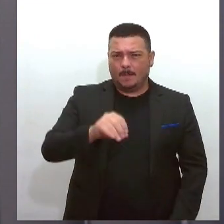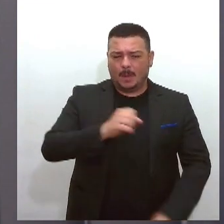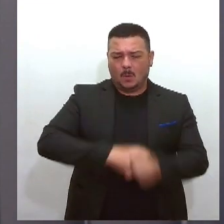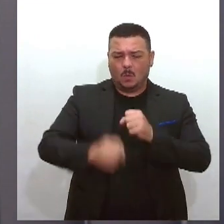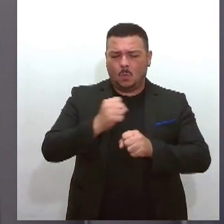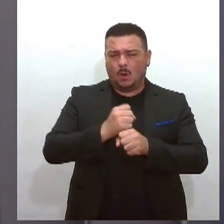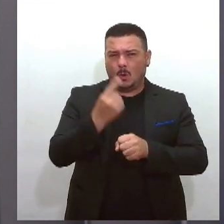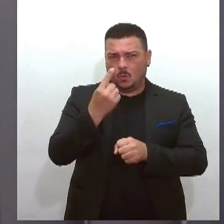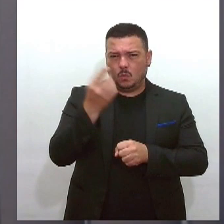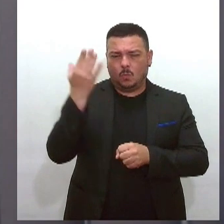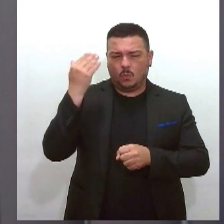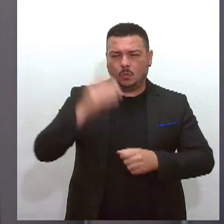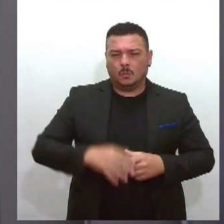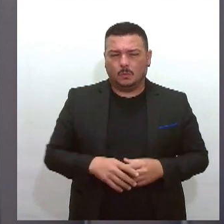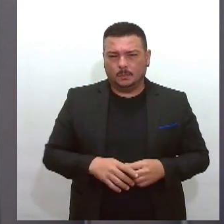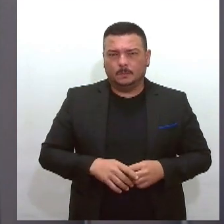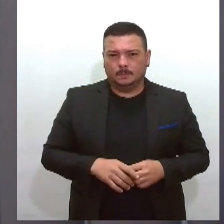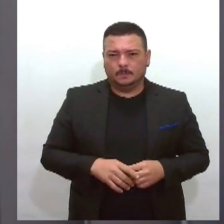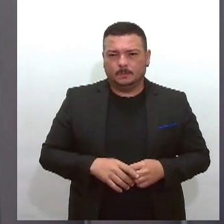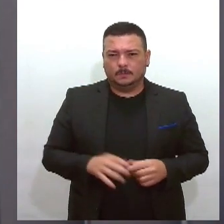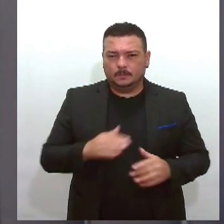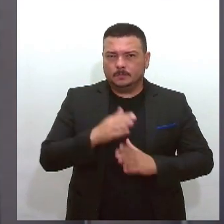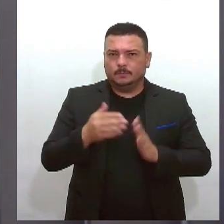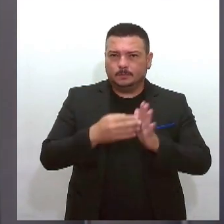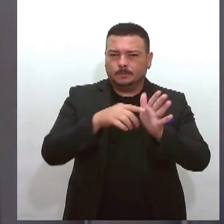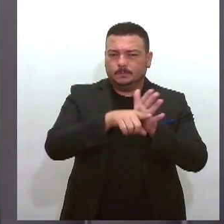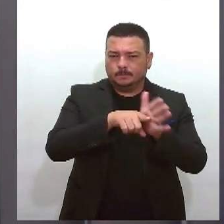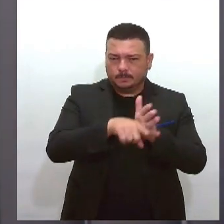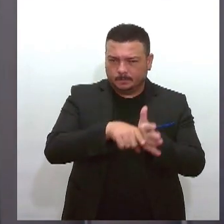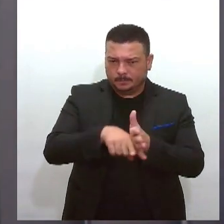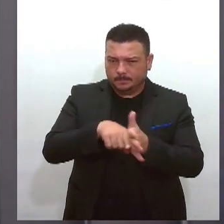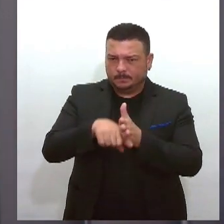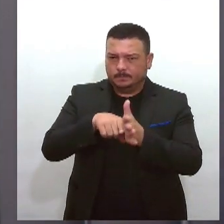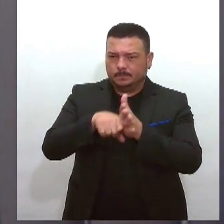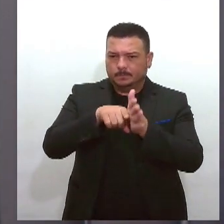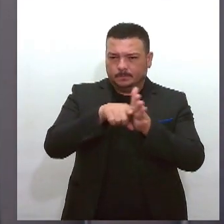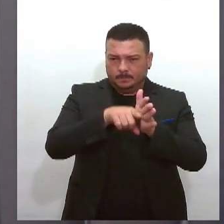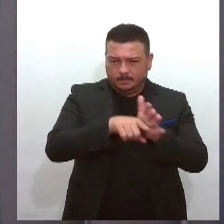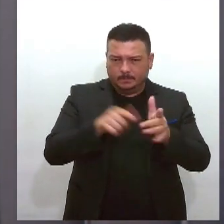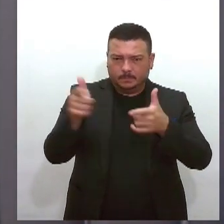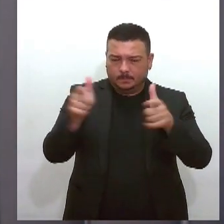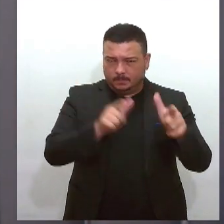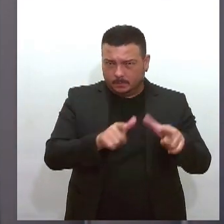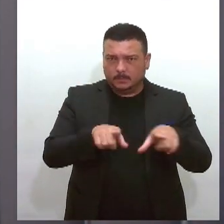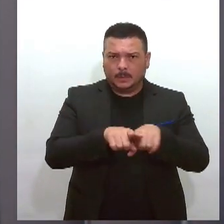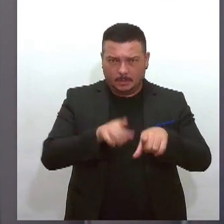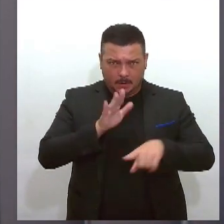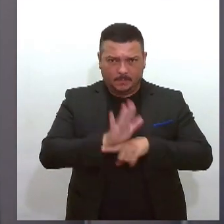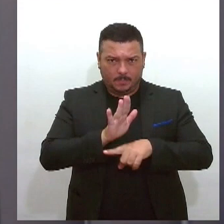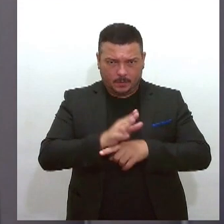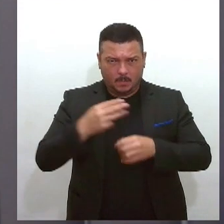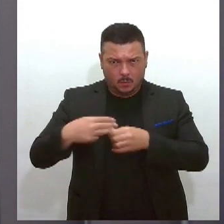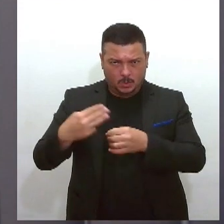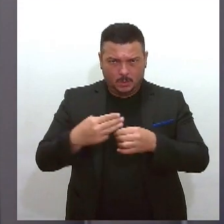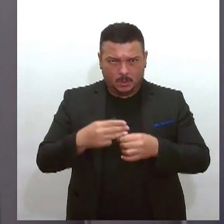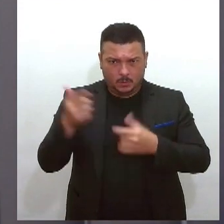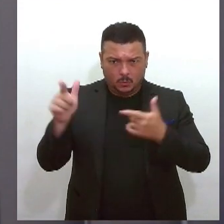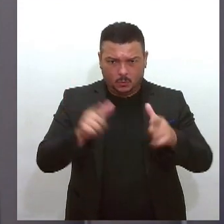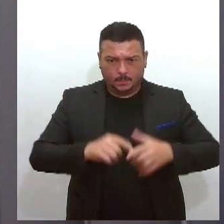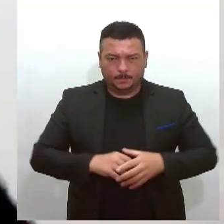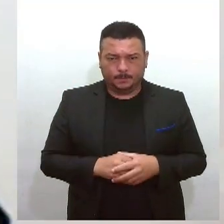E aí foi feito todo um estudo, né? Outros municípios também serão assistidos com esse programa, Camila? Essa é a fase inicial, né?